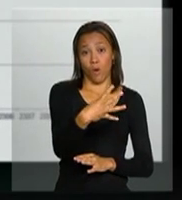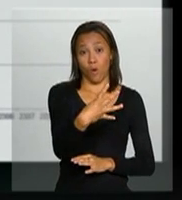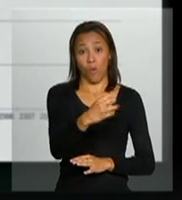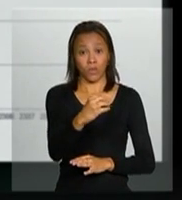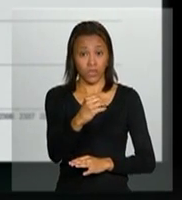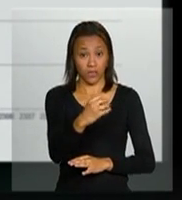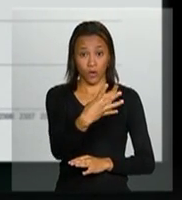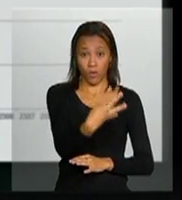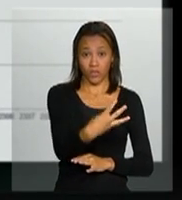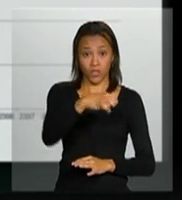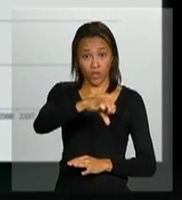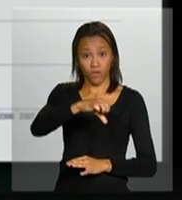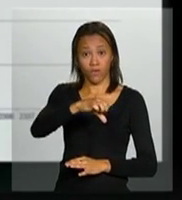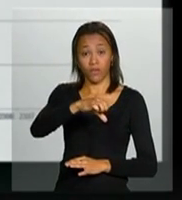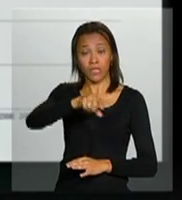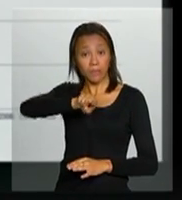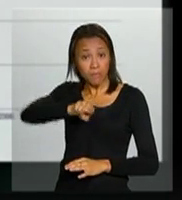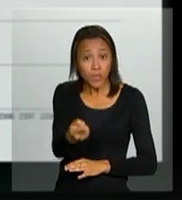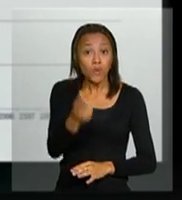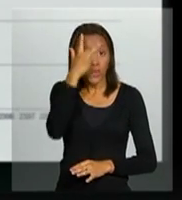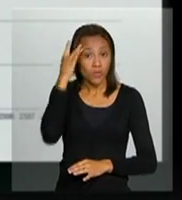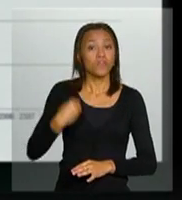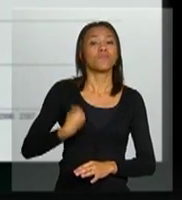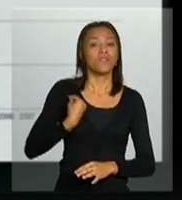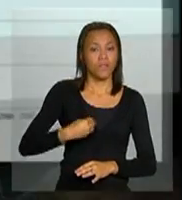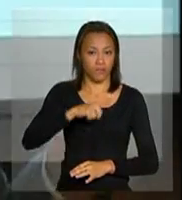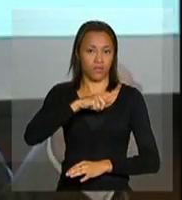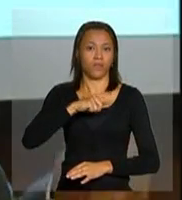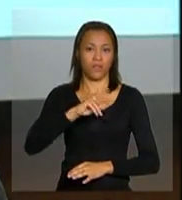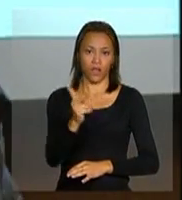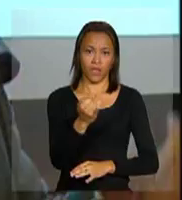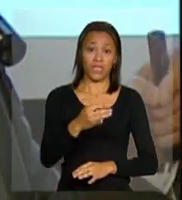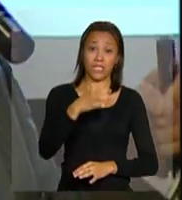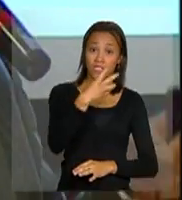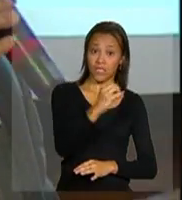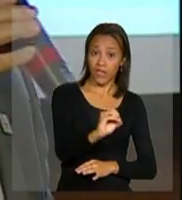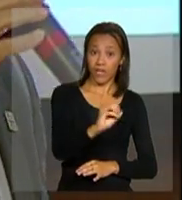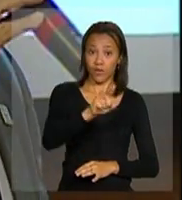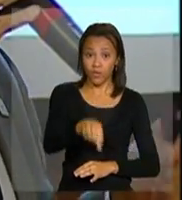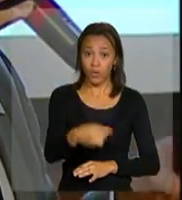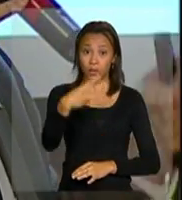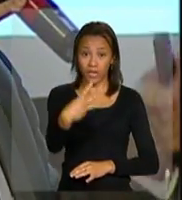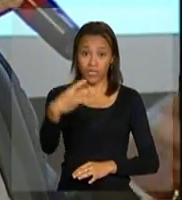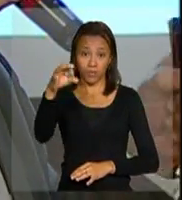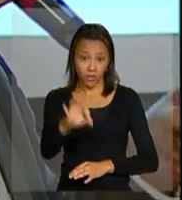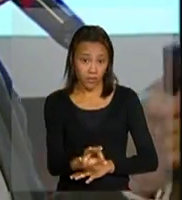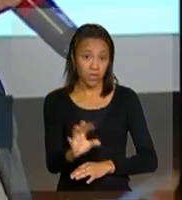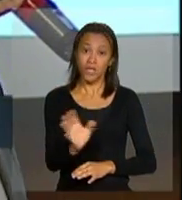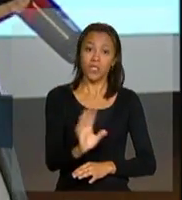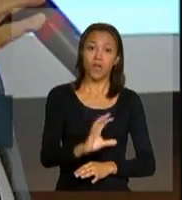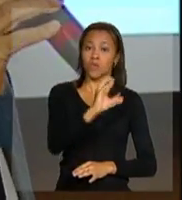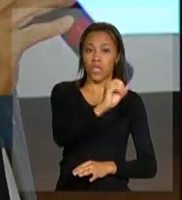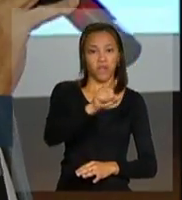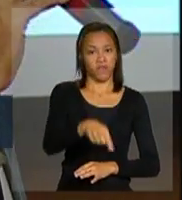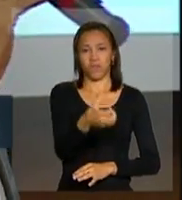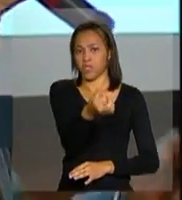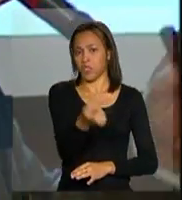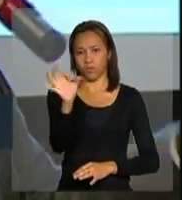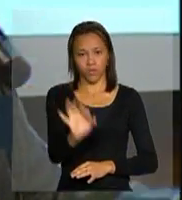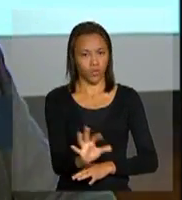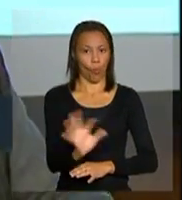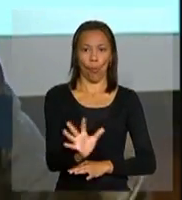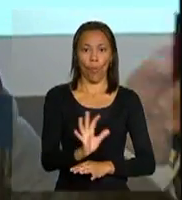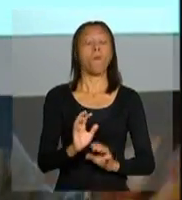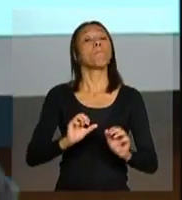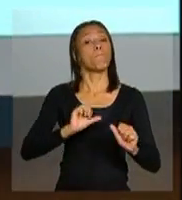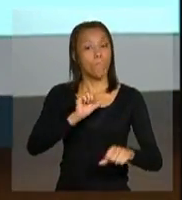pessoas vivendo com HIV, o que dá uma prevalência de 0,3%, e não mais 0,6%. Isso